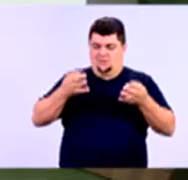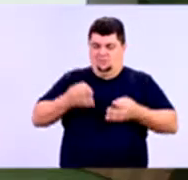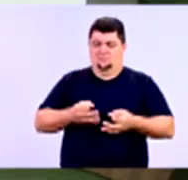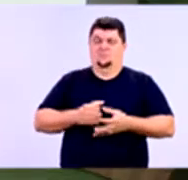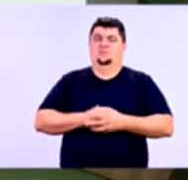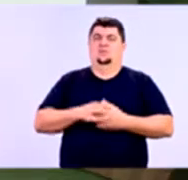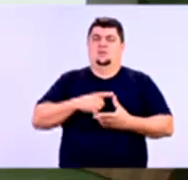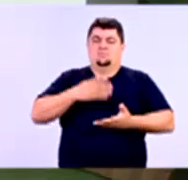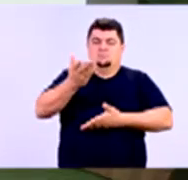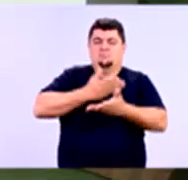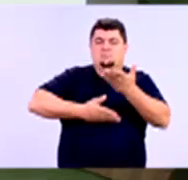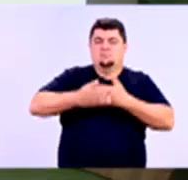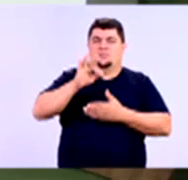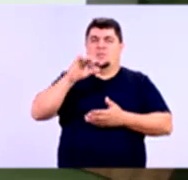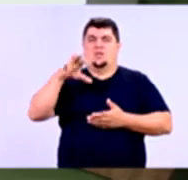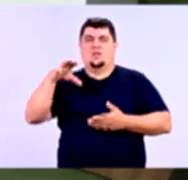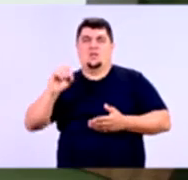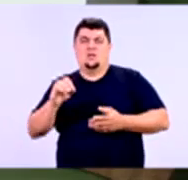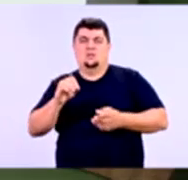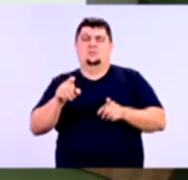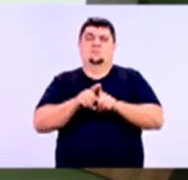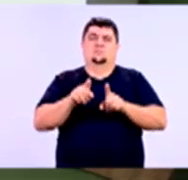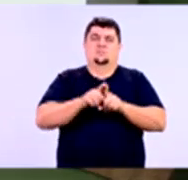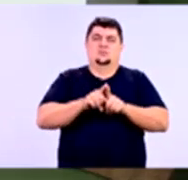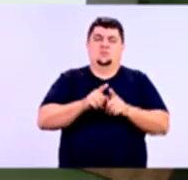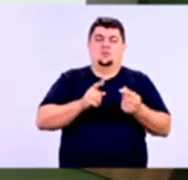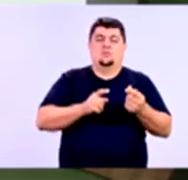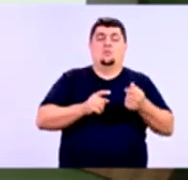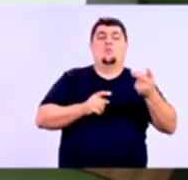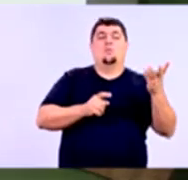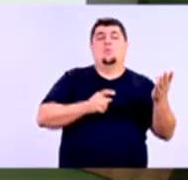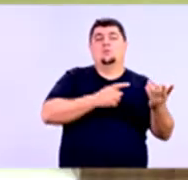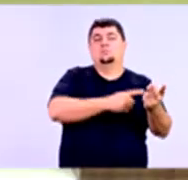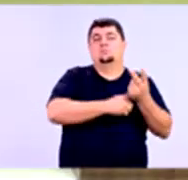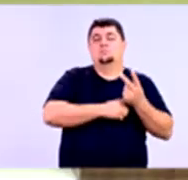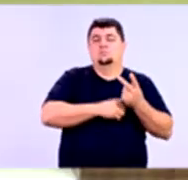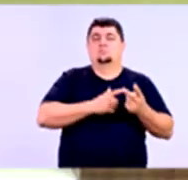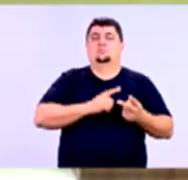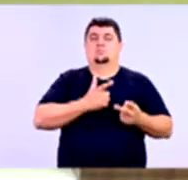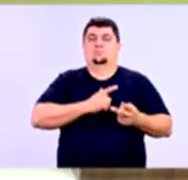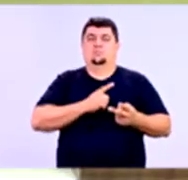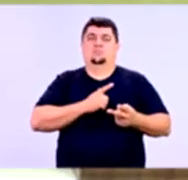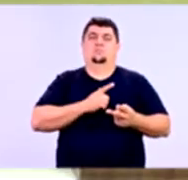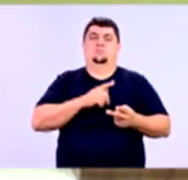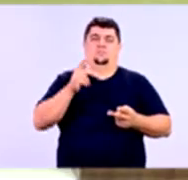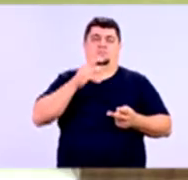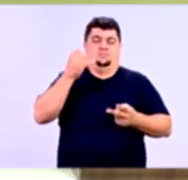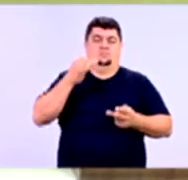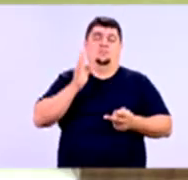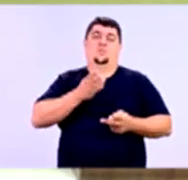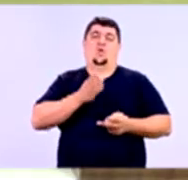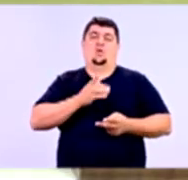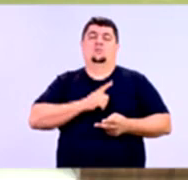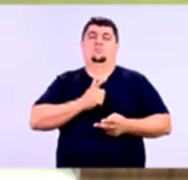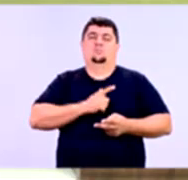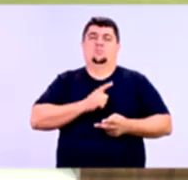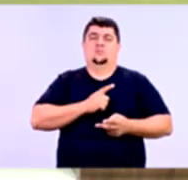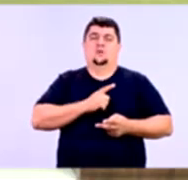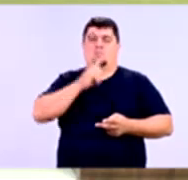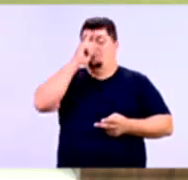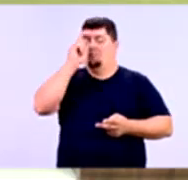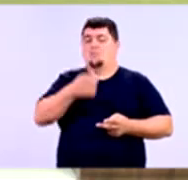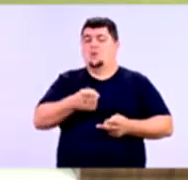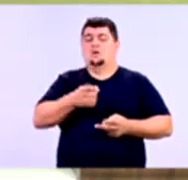E essa relação de risco e quantidade de crédito disponível, ela, como a professora ressaltou, determina